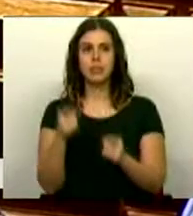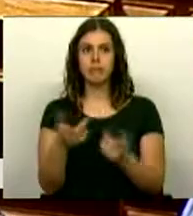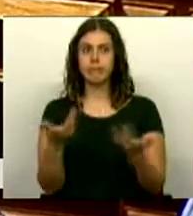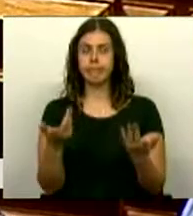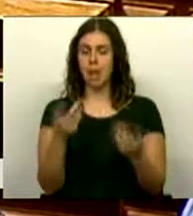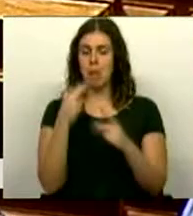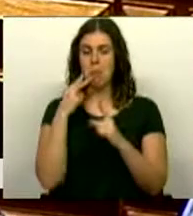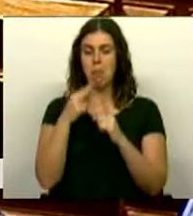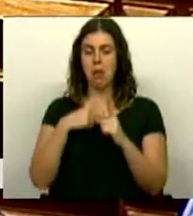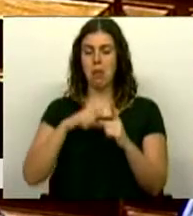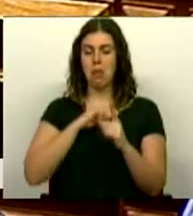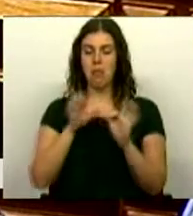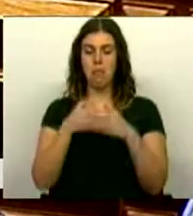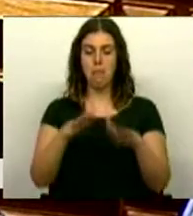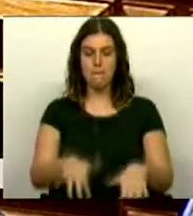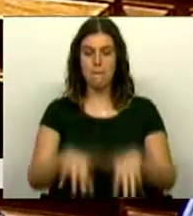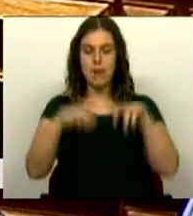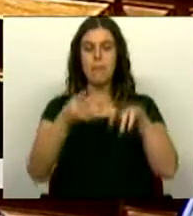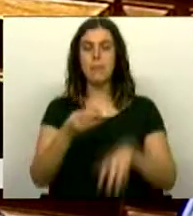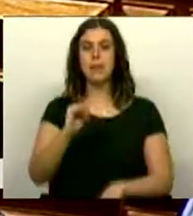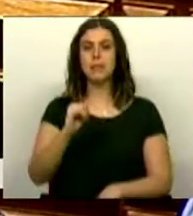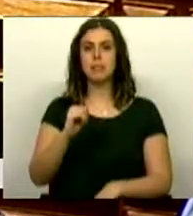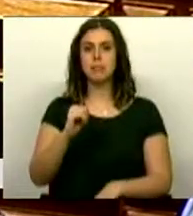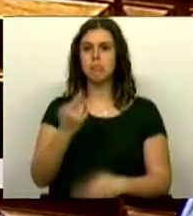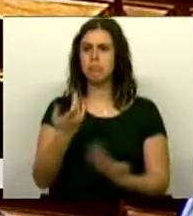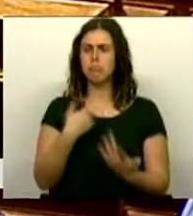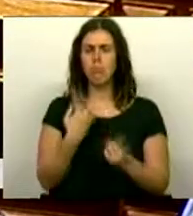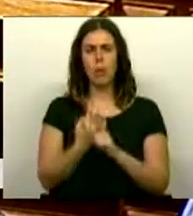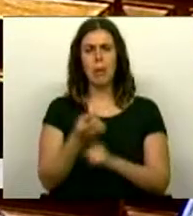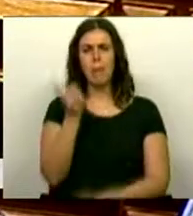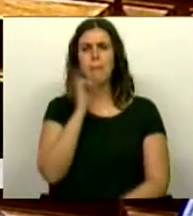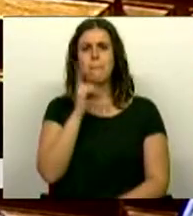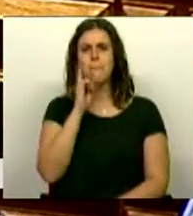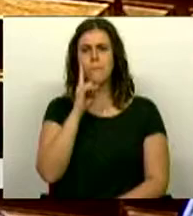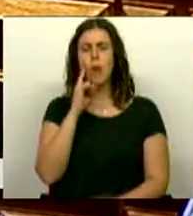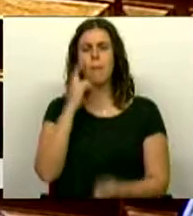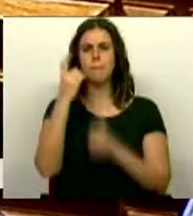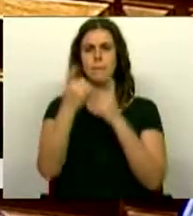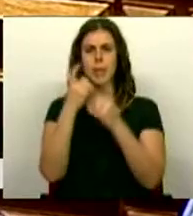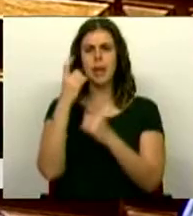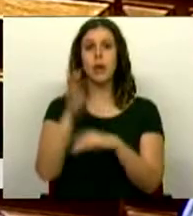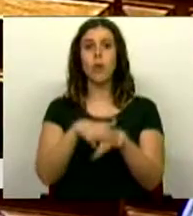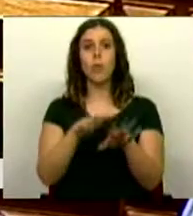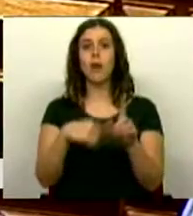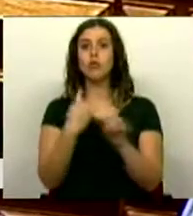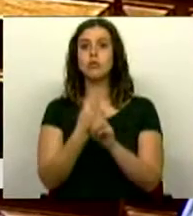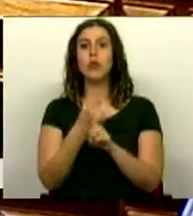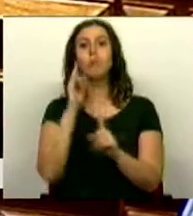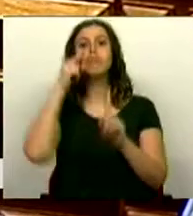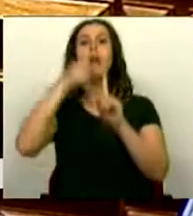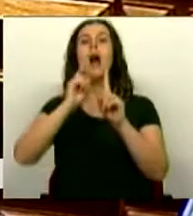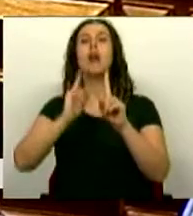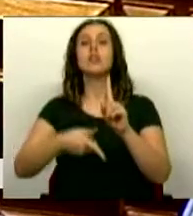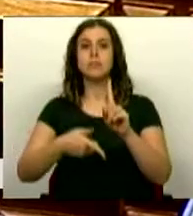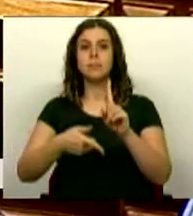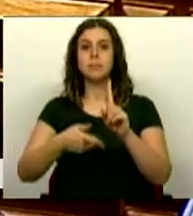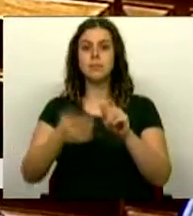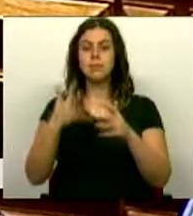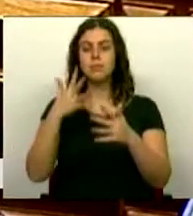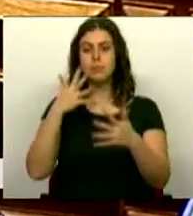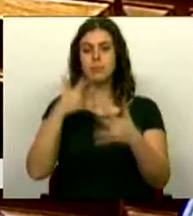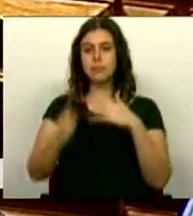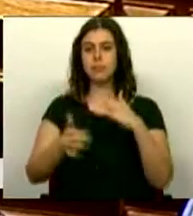na nossa perspectiva, do Grupo Parlamentar do Partido Socialista, um passo importante a considerar face àquilo que se pretende que é uma maior